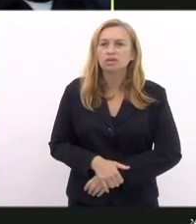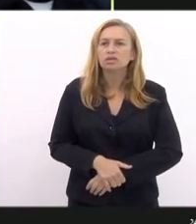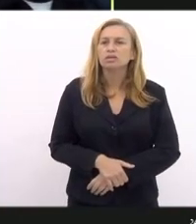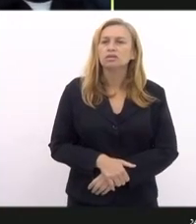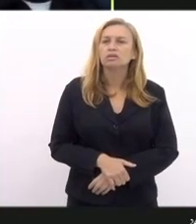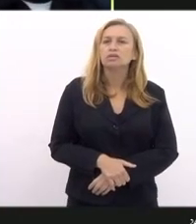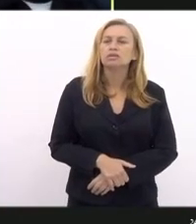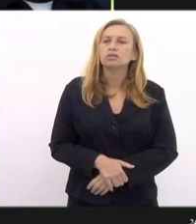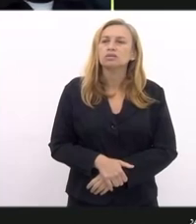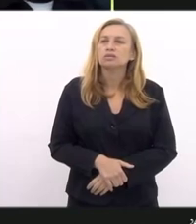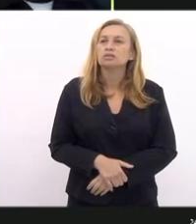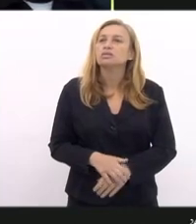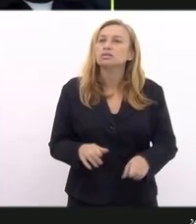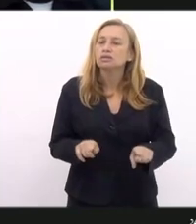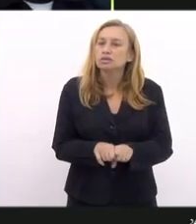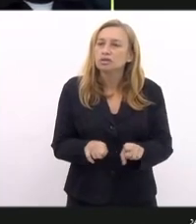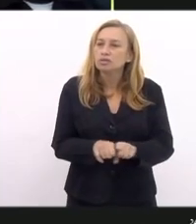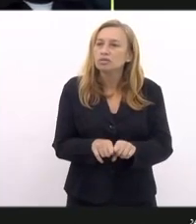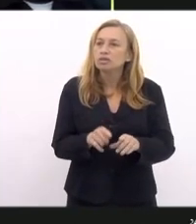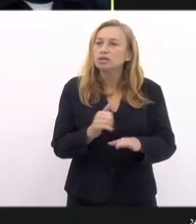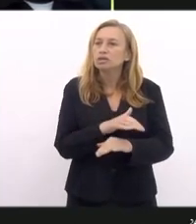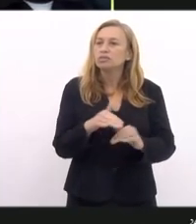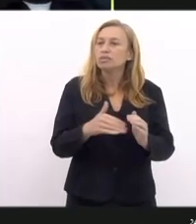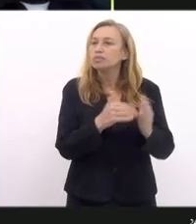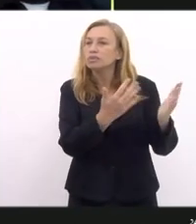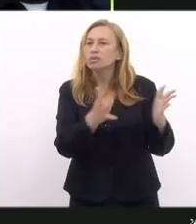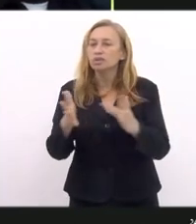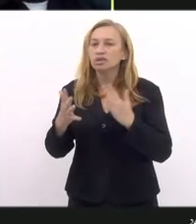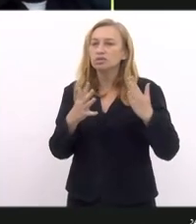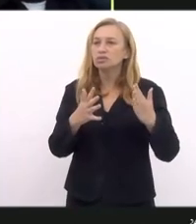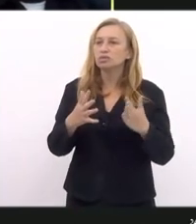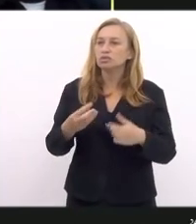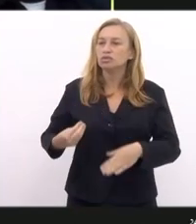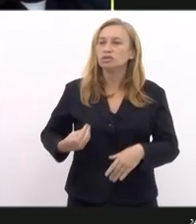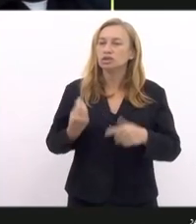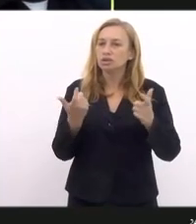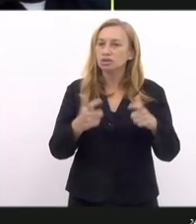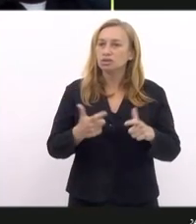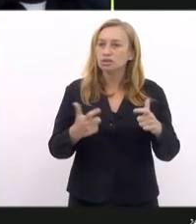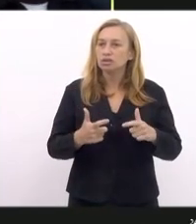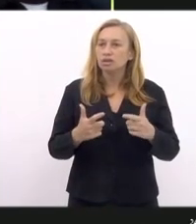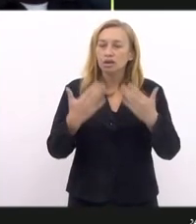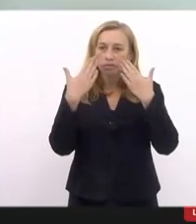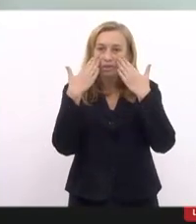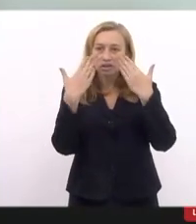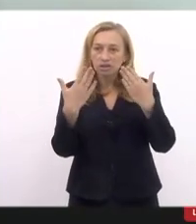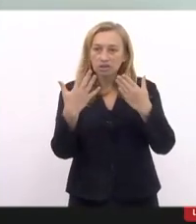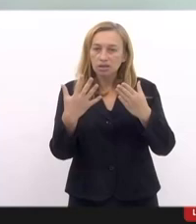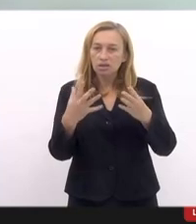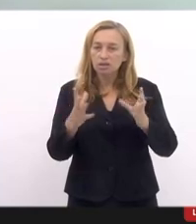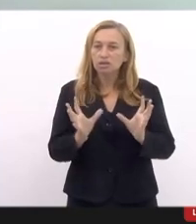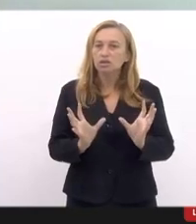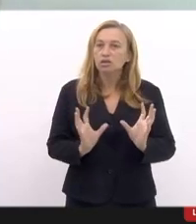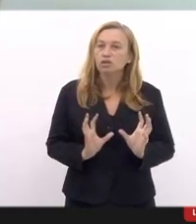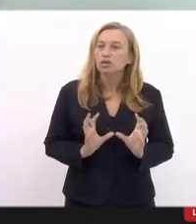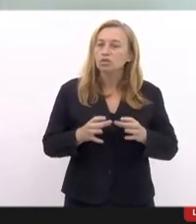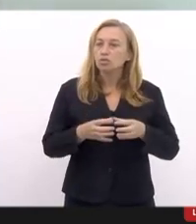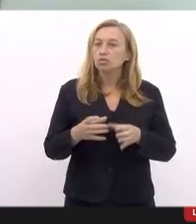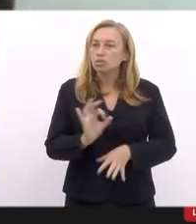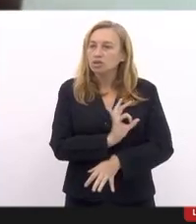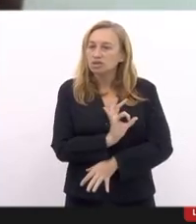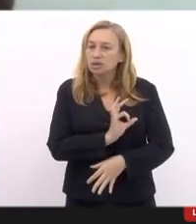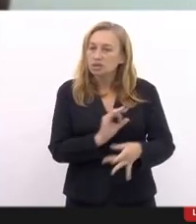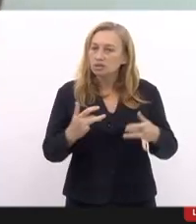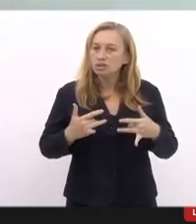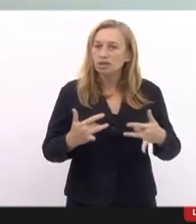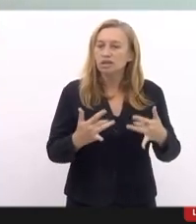E, cumprimentando-os, cumprimentando a todos, os presentes, apresentando em comparação a nossa solidariedade, as